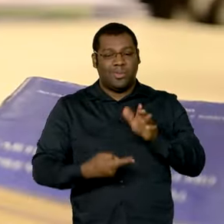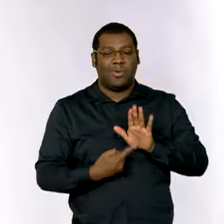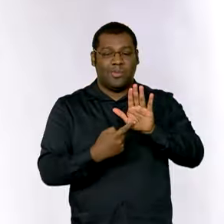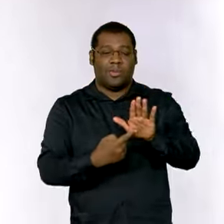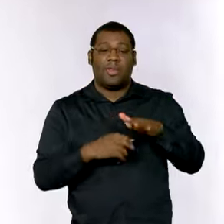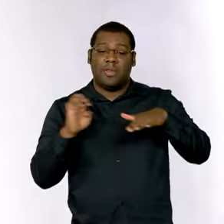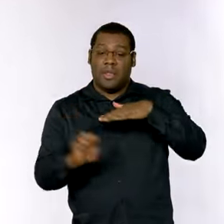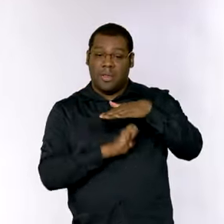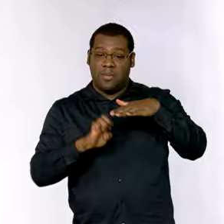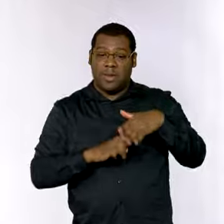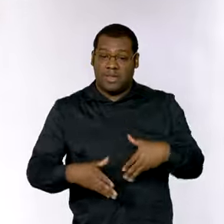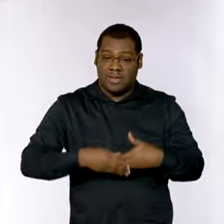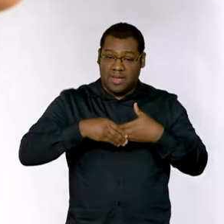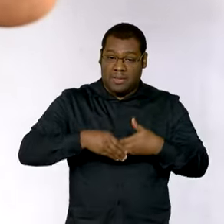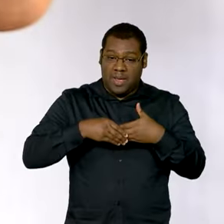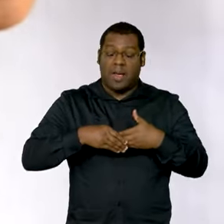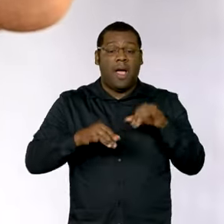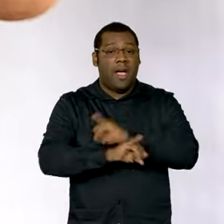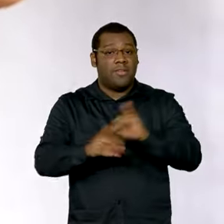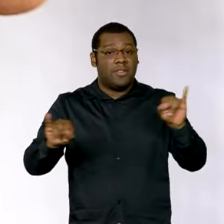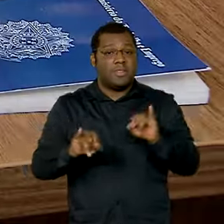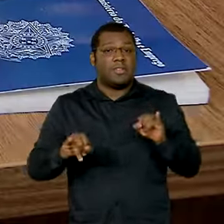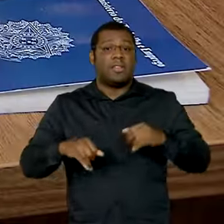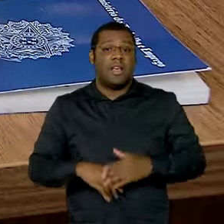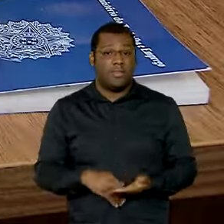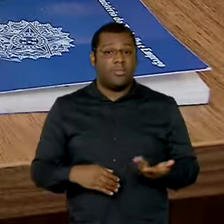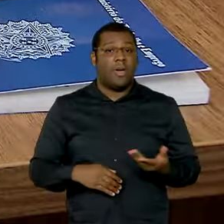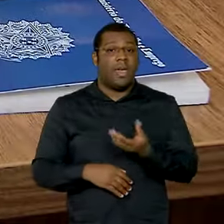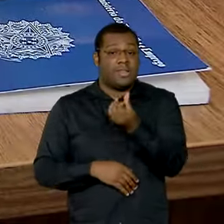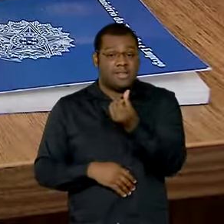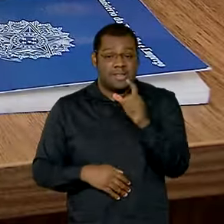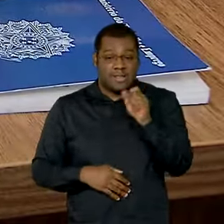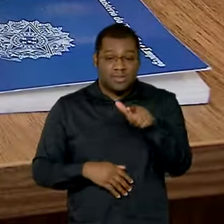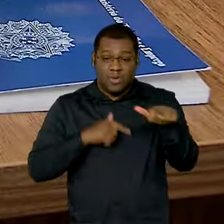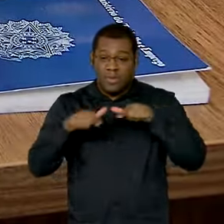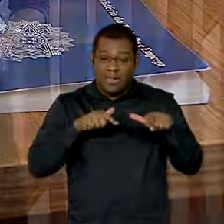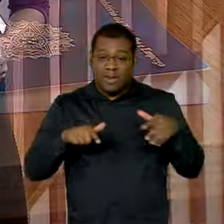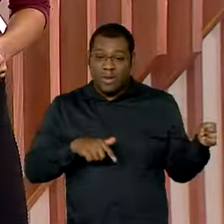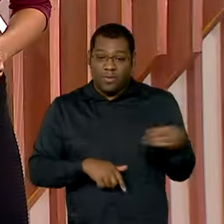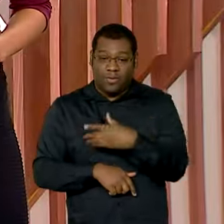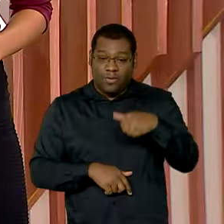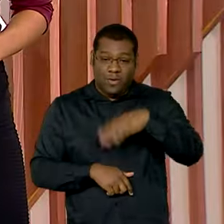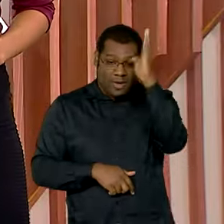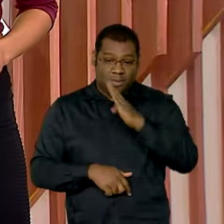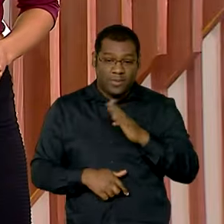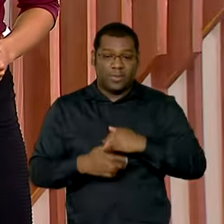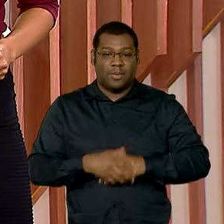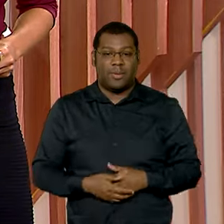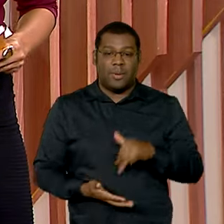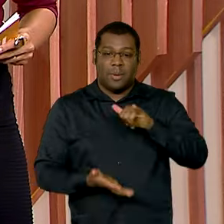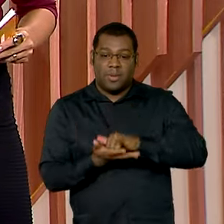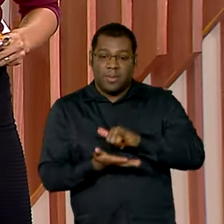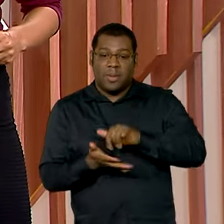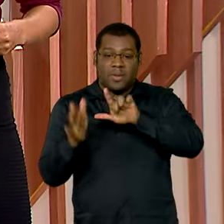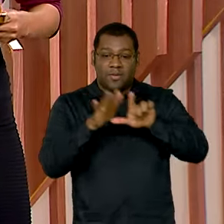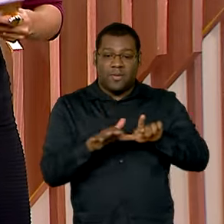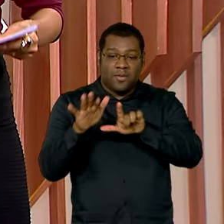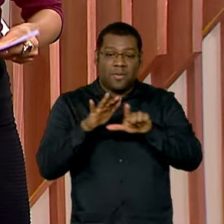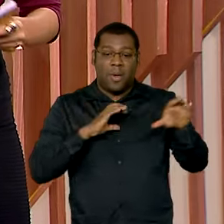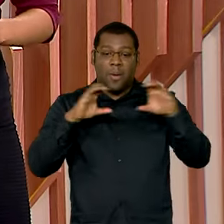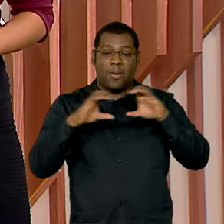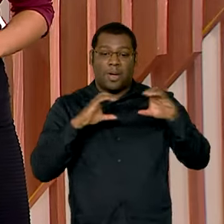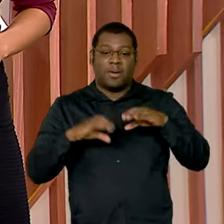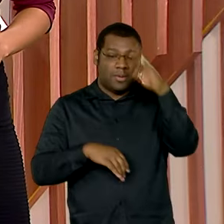Mercado Livre anuncia 6.500 empregos este ano no Brasil. E a plataforma Comunica BR registra